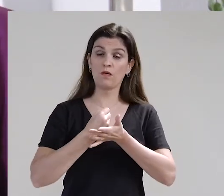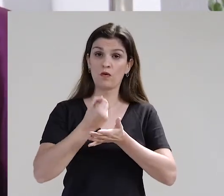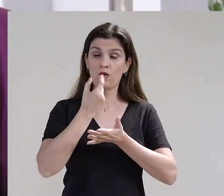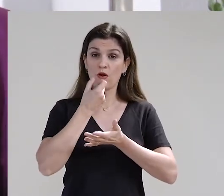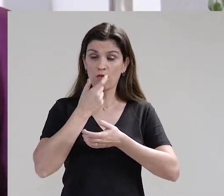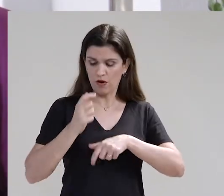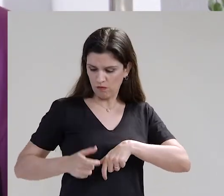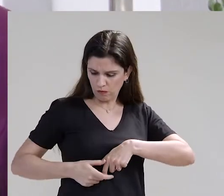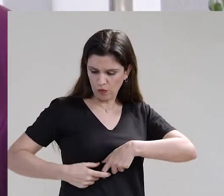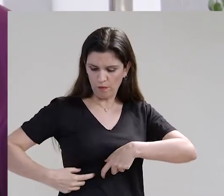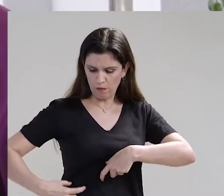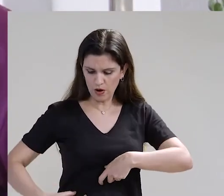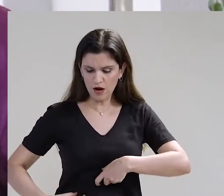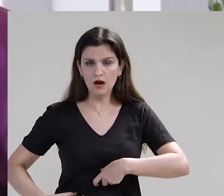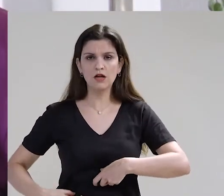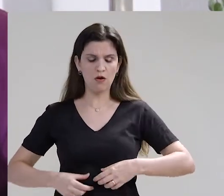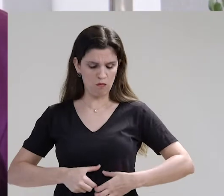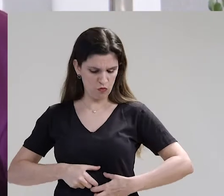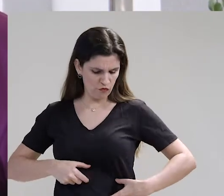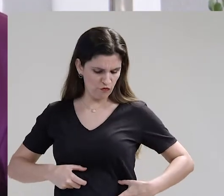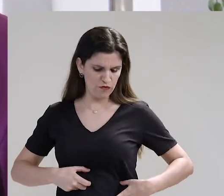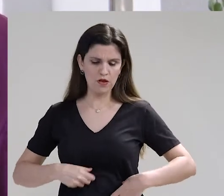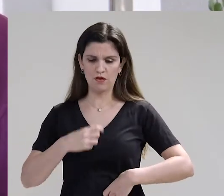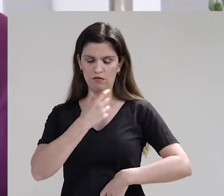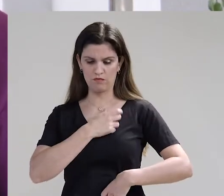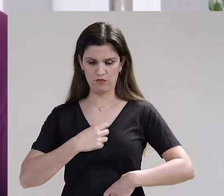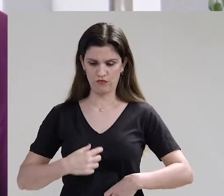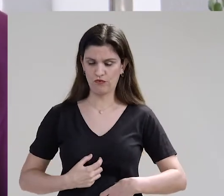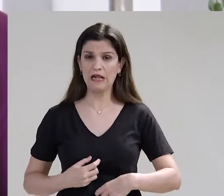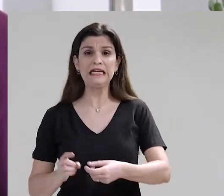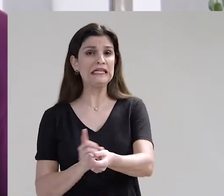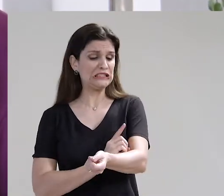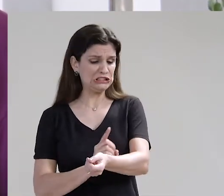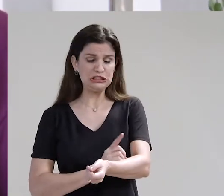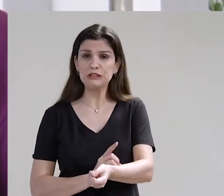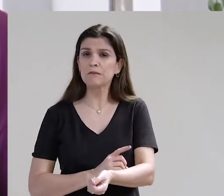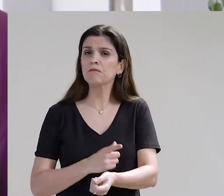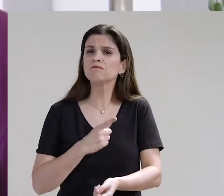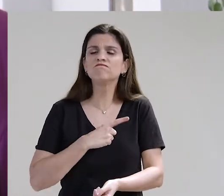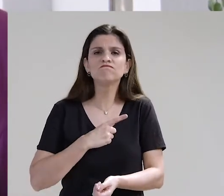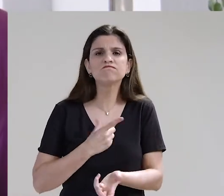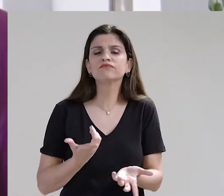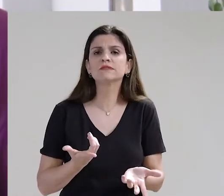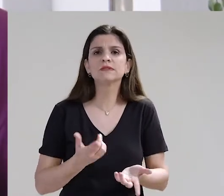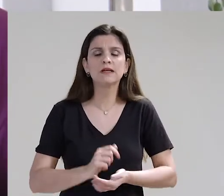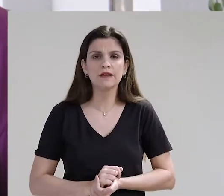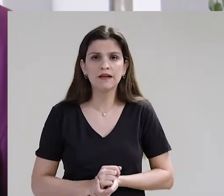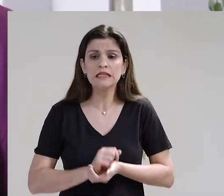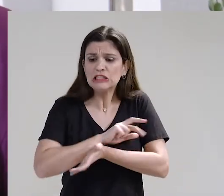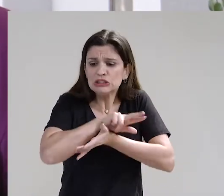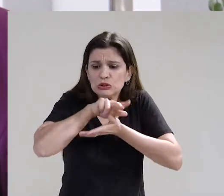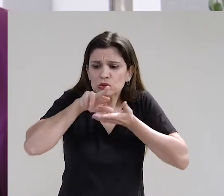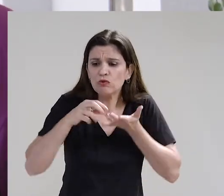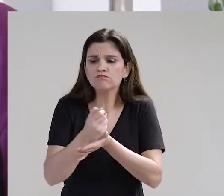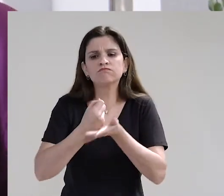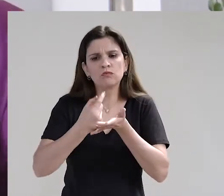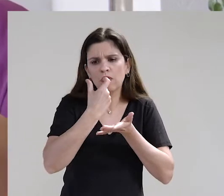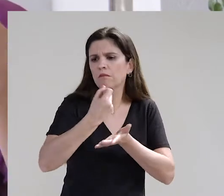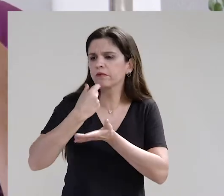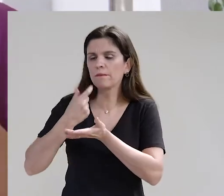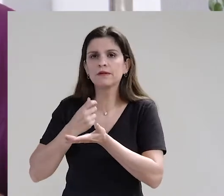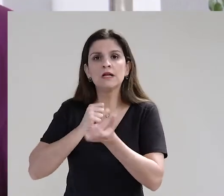Ela toma medicação para o pâncreas, para o fígado, eles têm diabetes precoce. Então, assim,